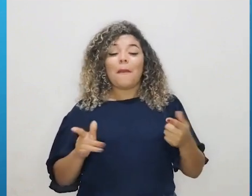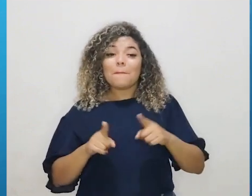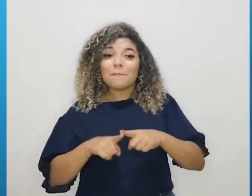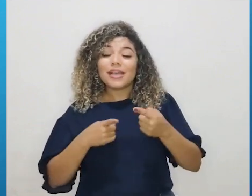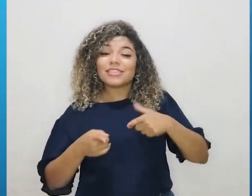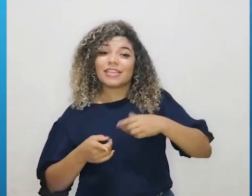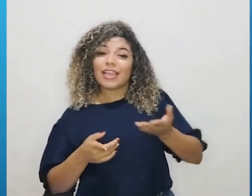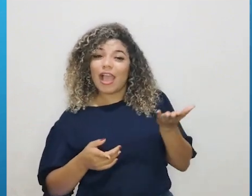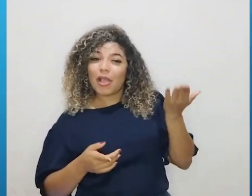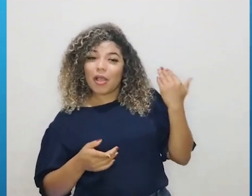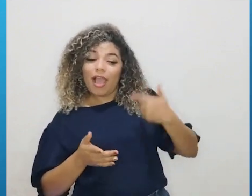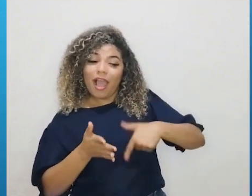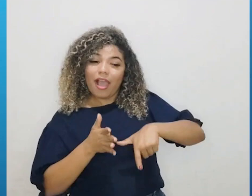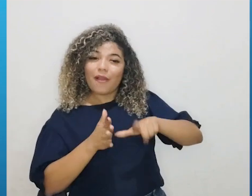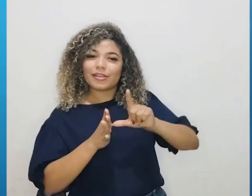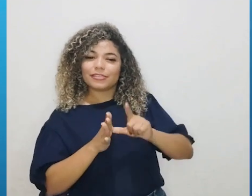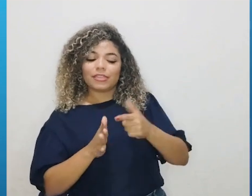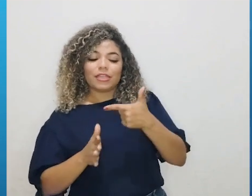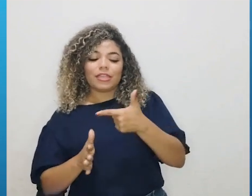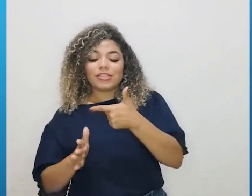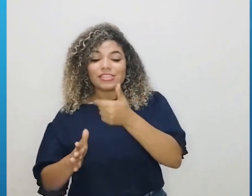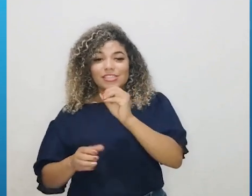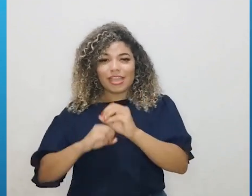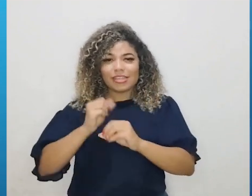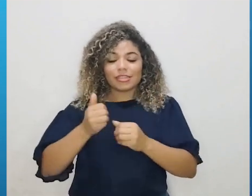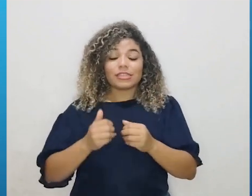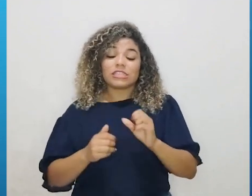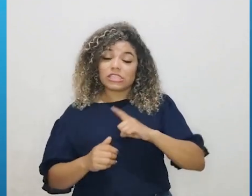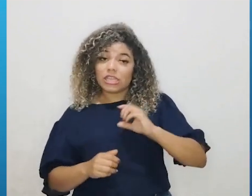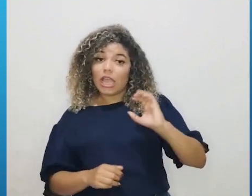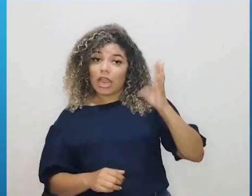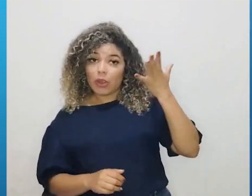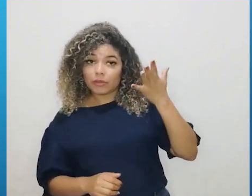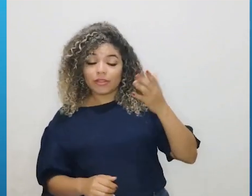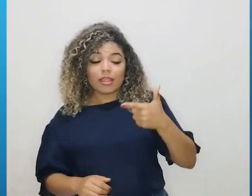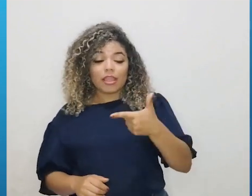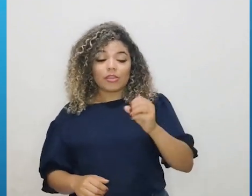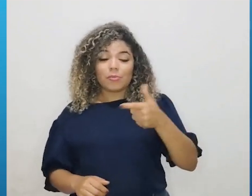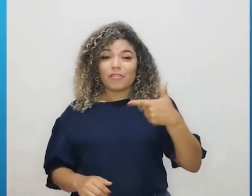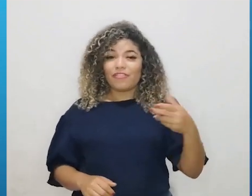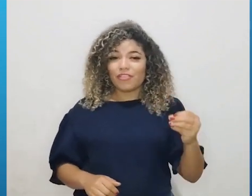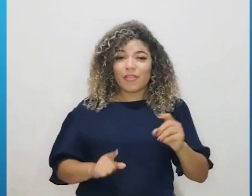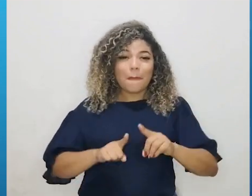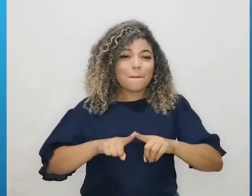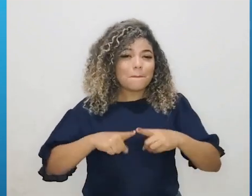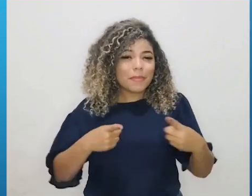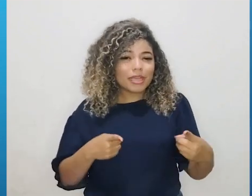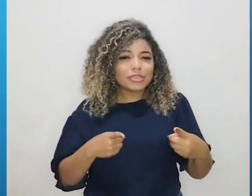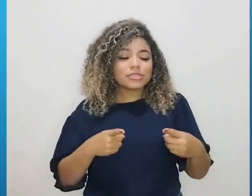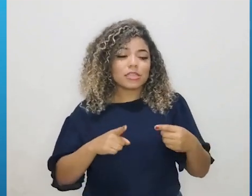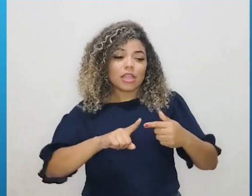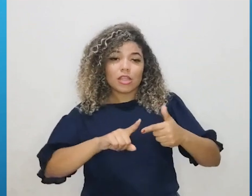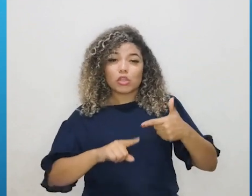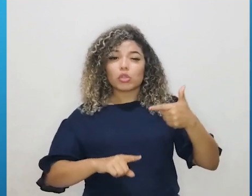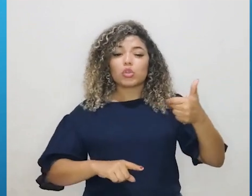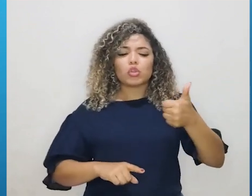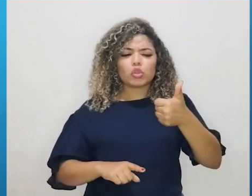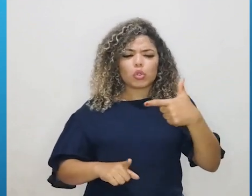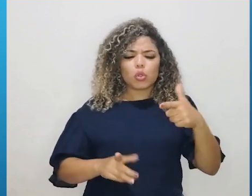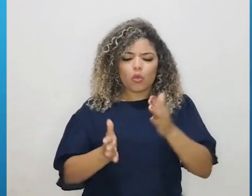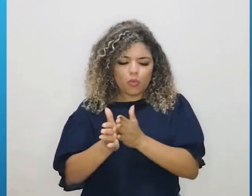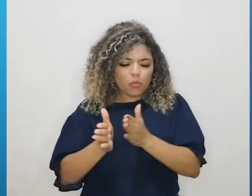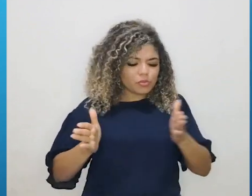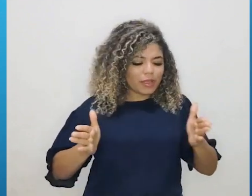que ser, seguindo os padrões, que é de 10 em 10 anos, em 2020. Mas a gente vê que dessa vez demorou 12 anos,